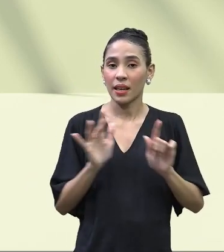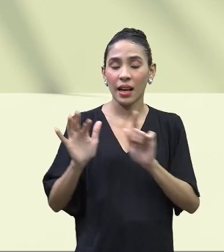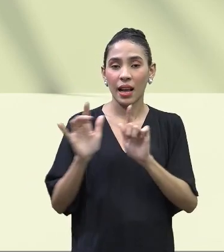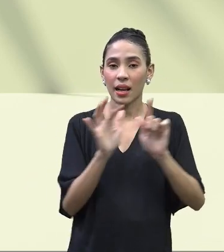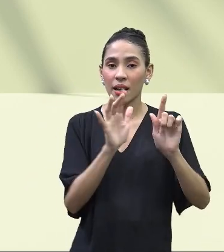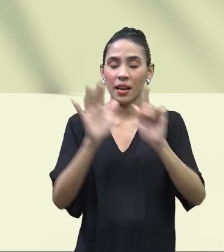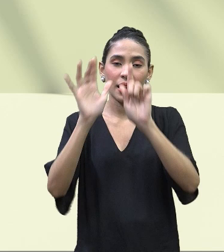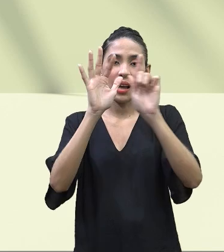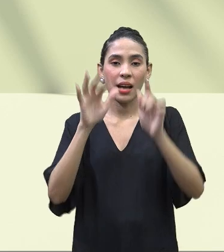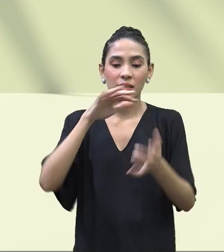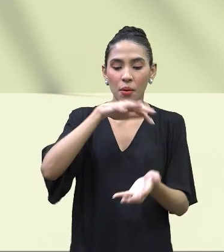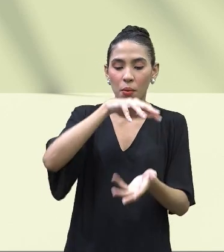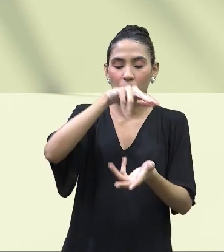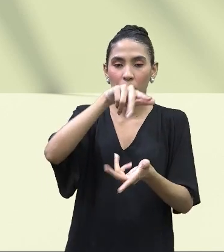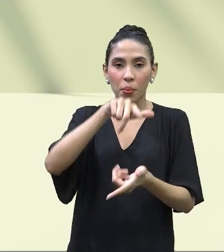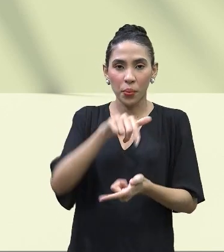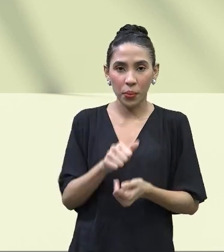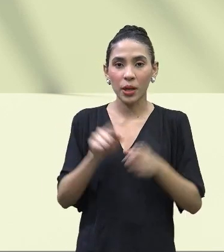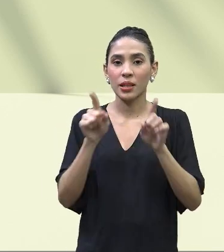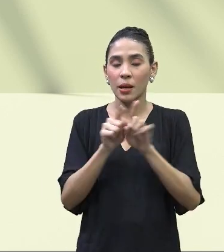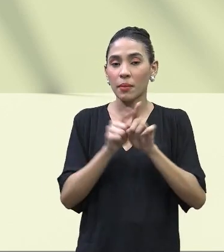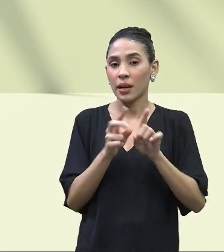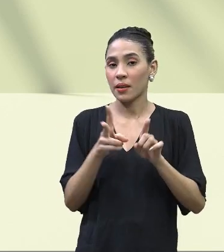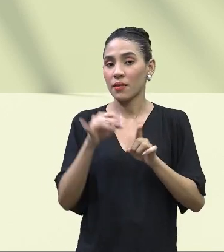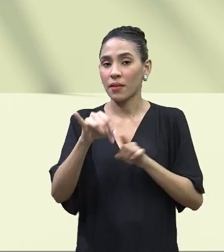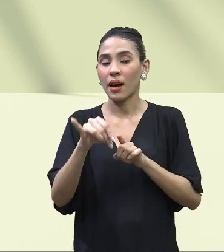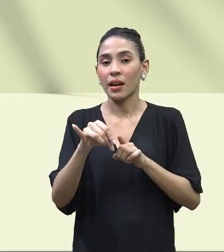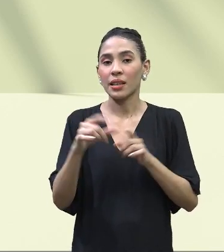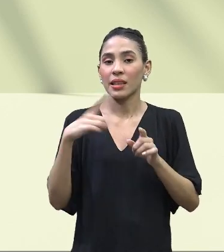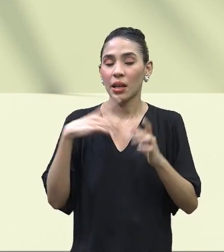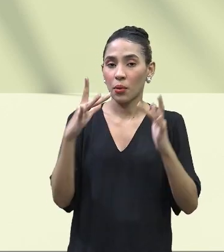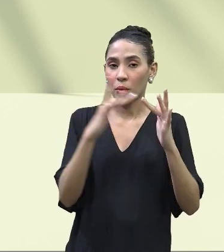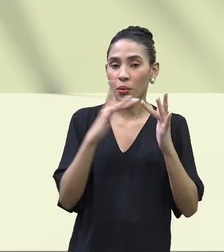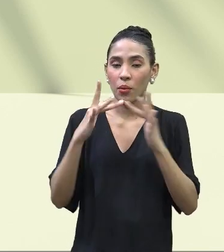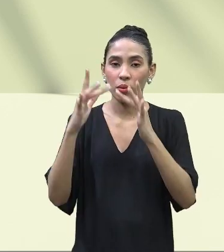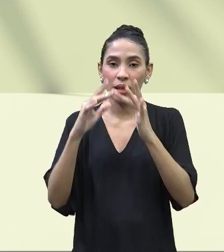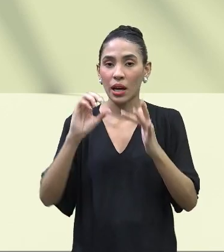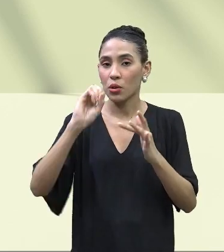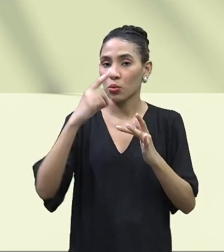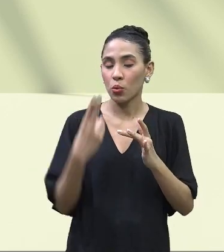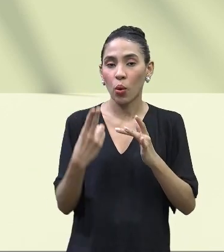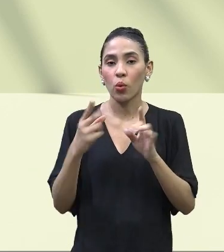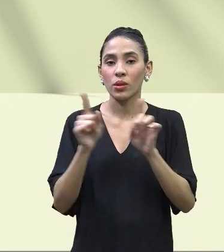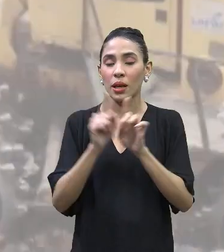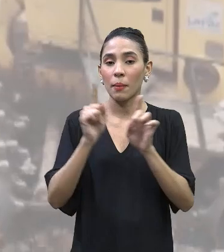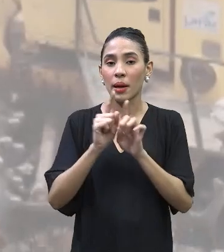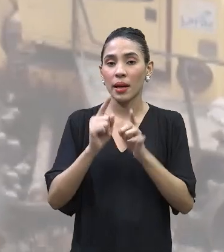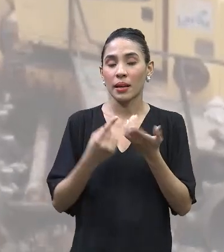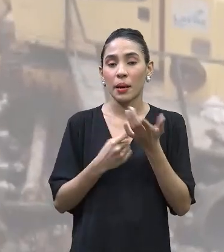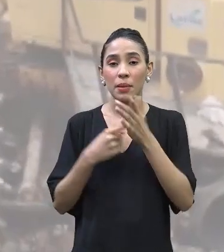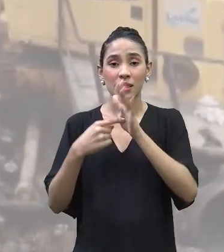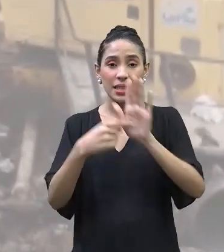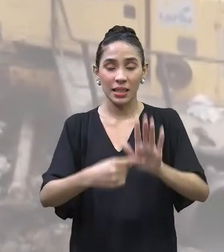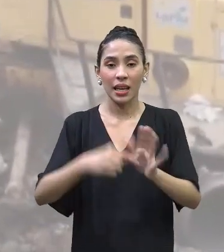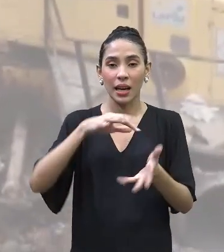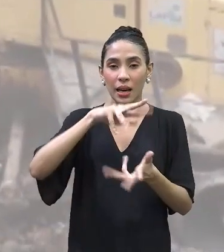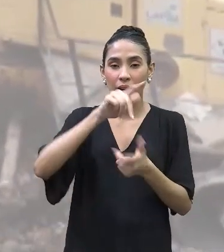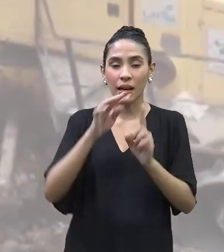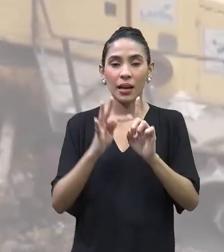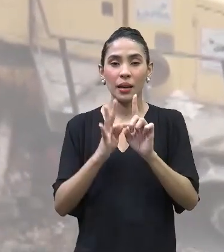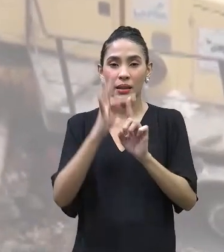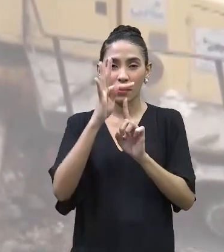emitidos para a atmosfera e que vão ali chegar a causar o aquecimento global. Todos esses